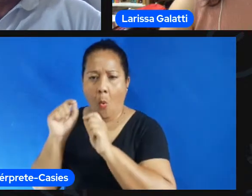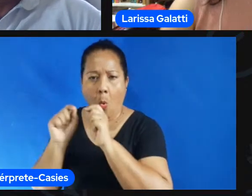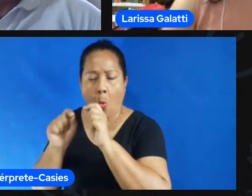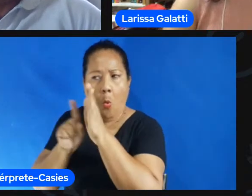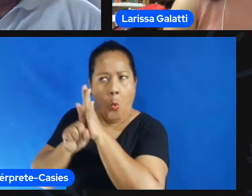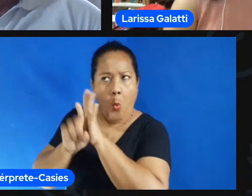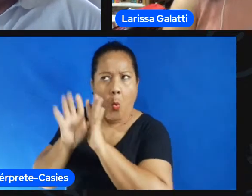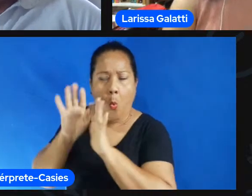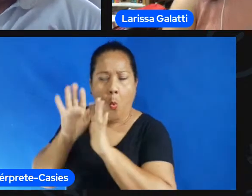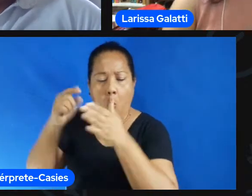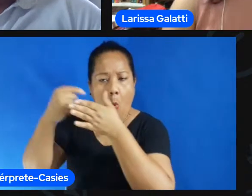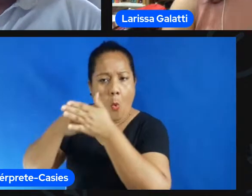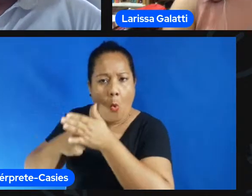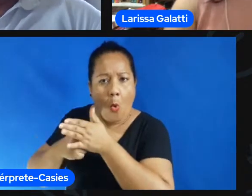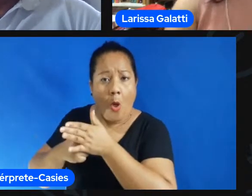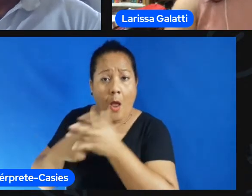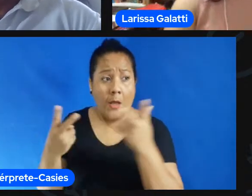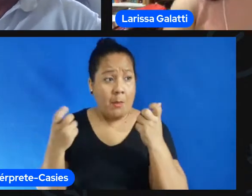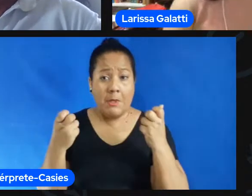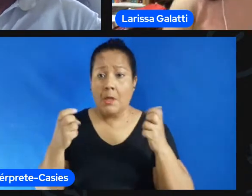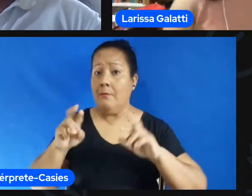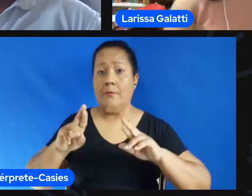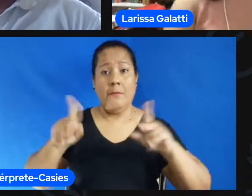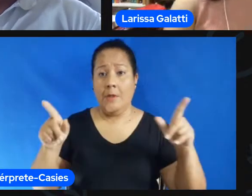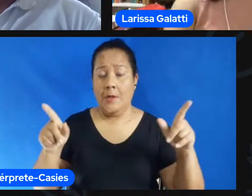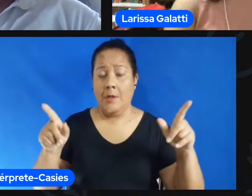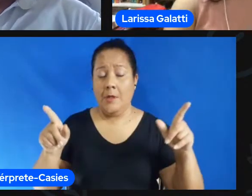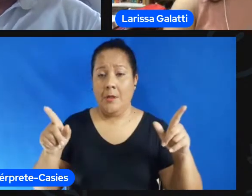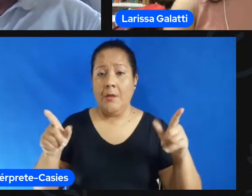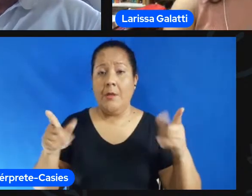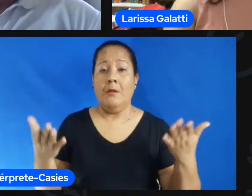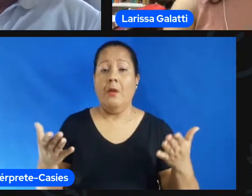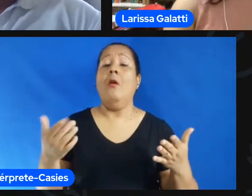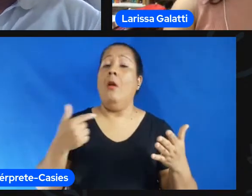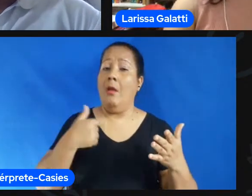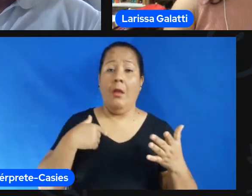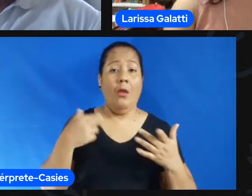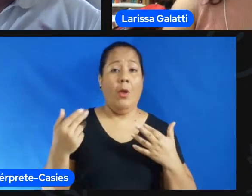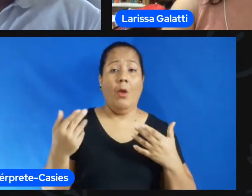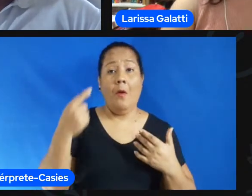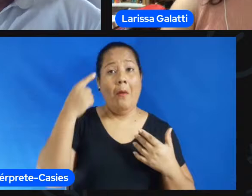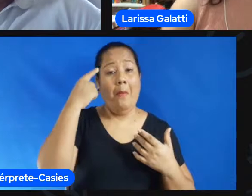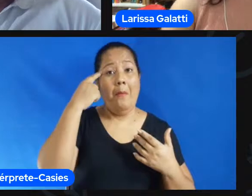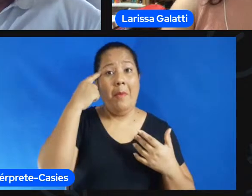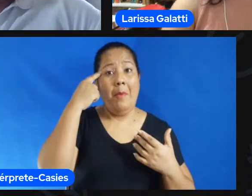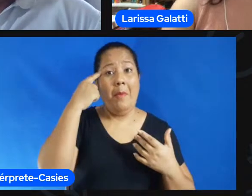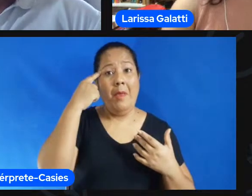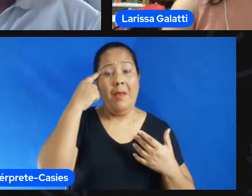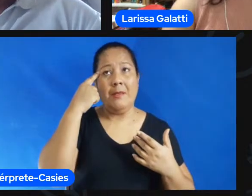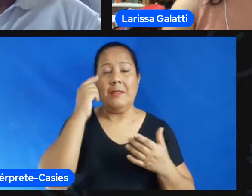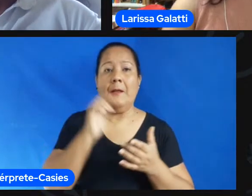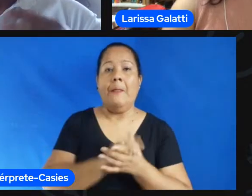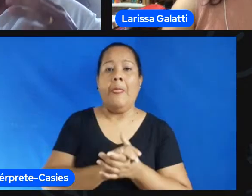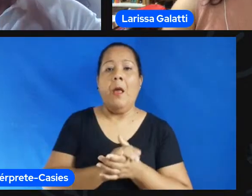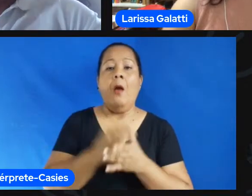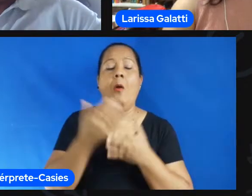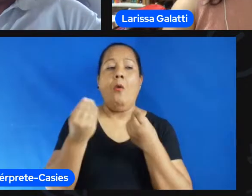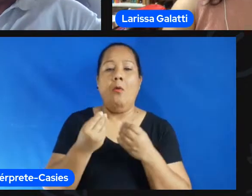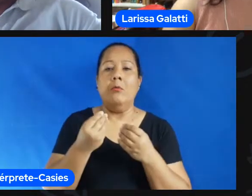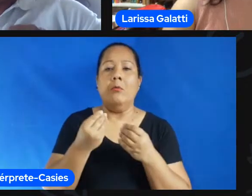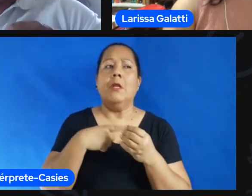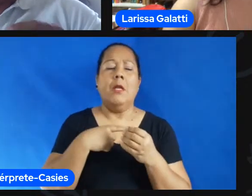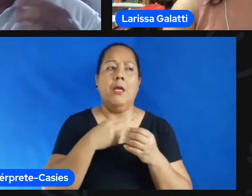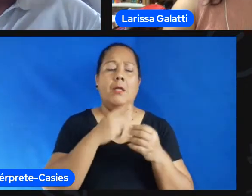ser exercitada justamente nessas questões relacionadas a achar uma linha de trabalho né de